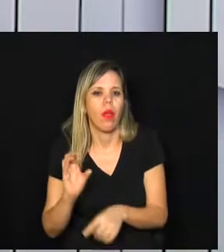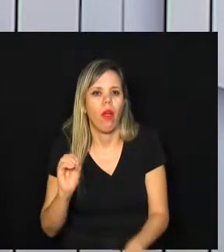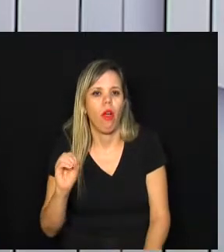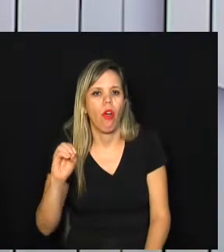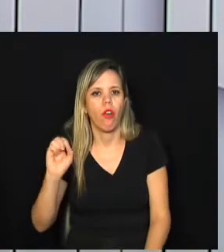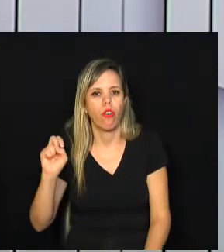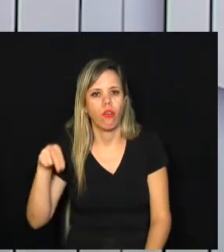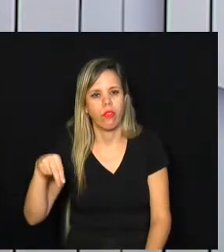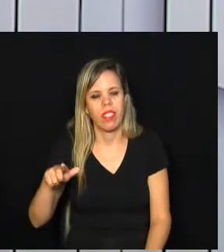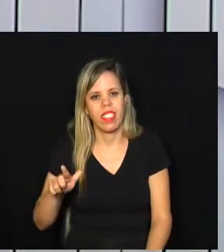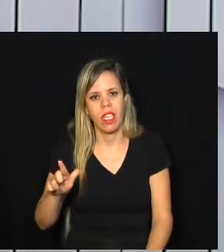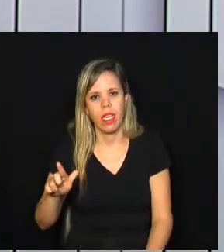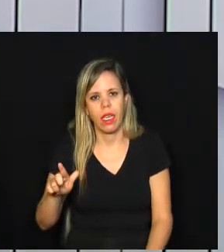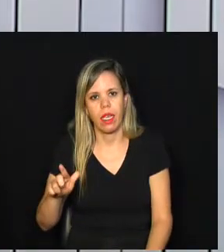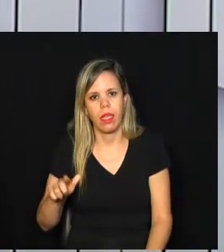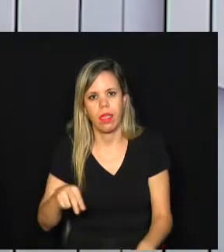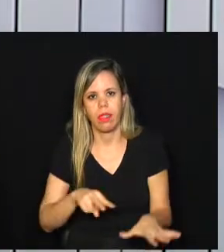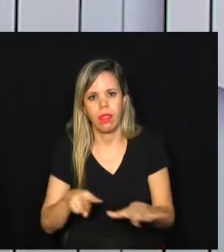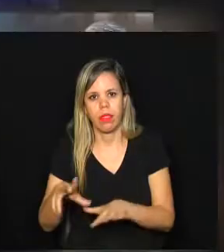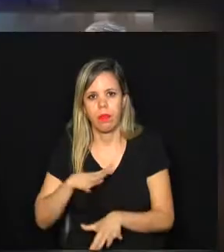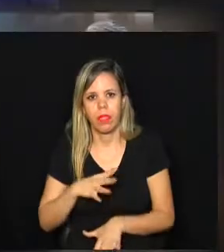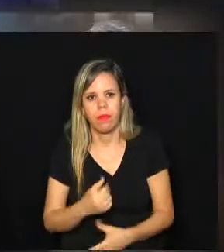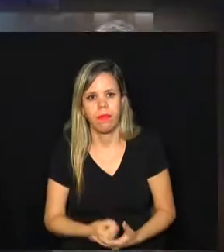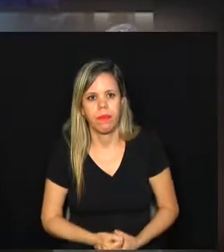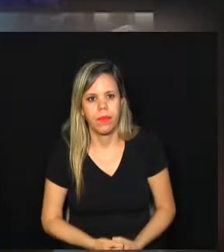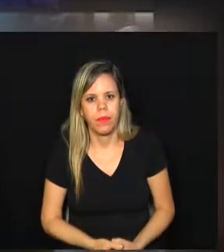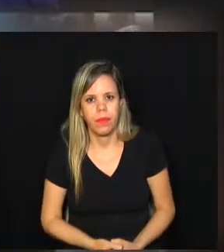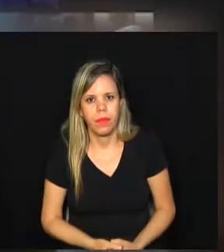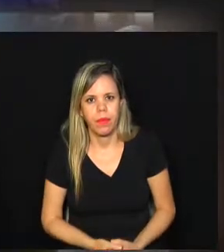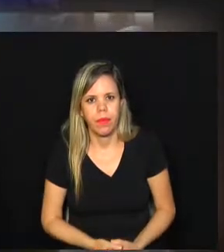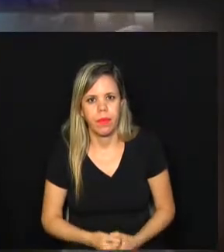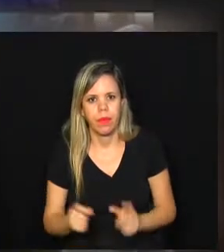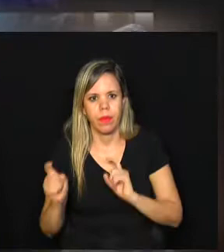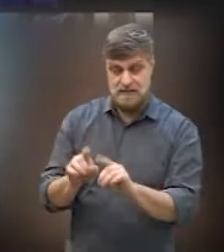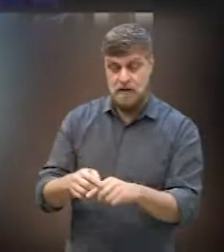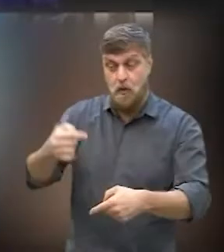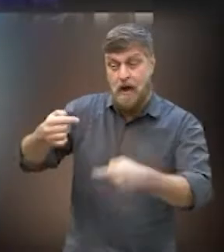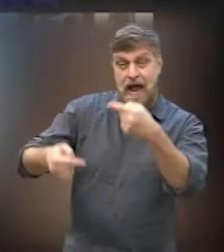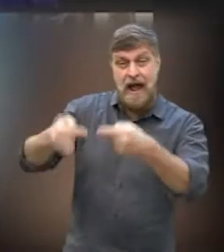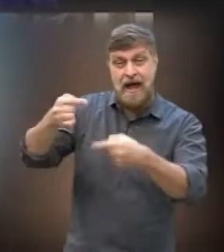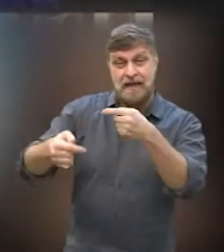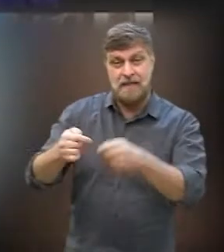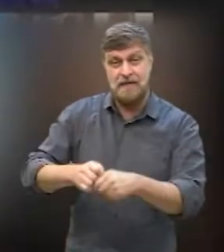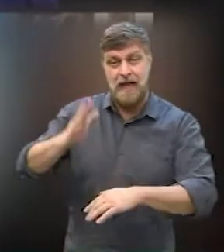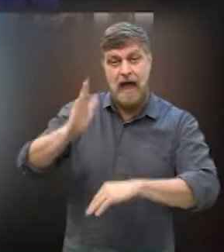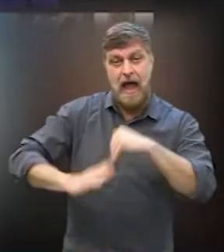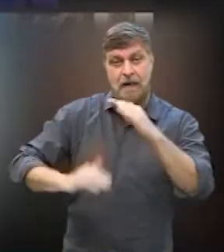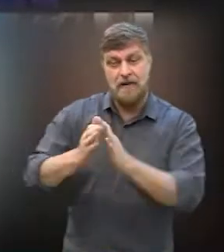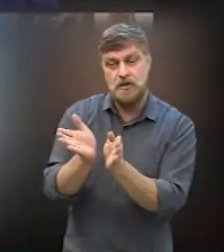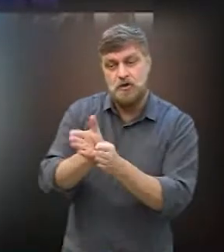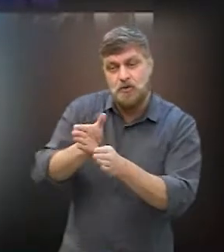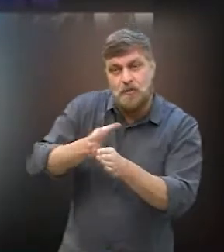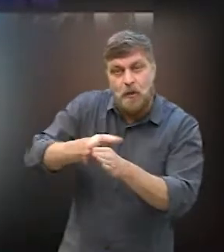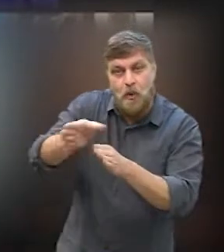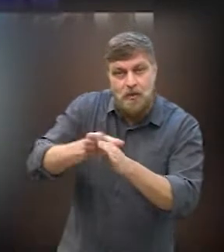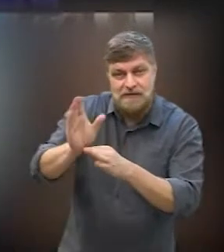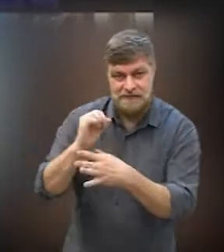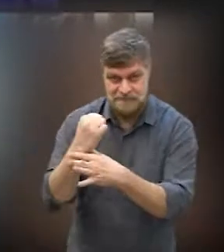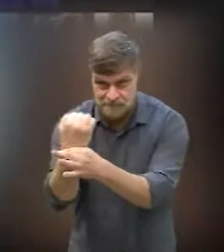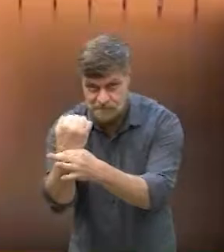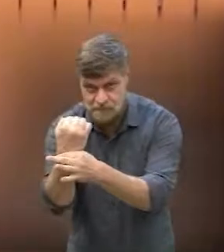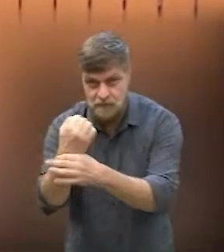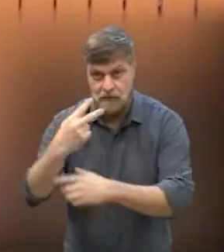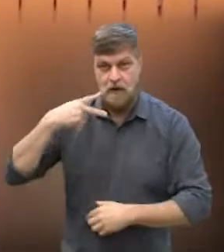cidade esta semana. Confira como foi. Em uma reunião extraordinária para debater a atuação dos Conselhos de